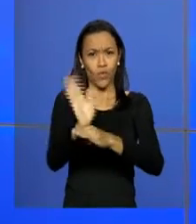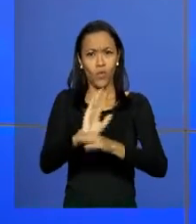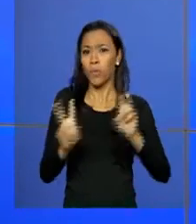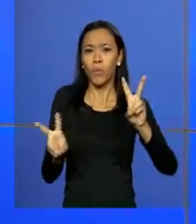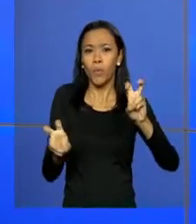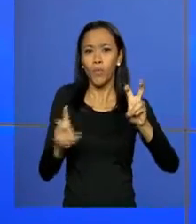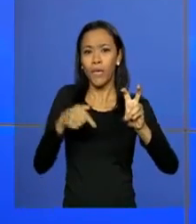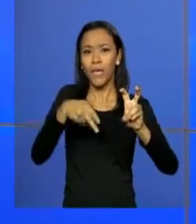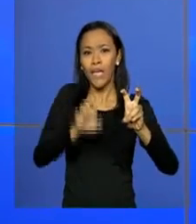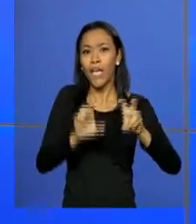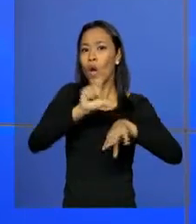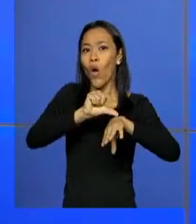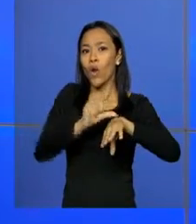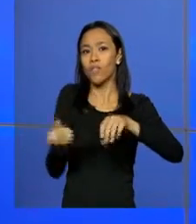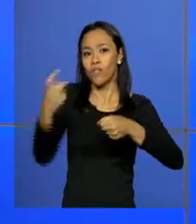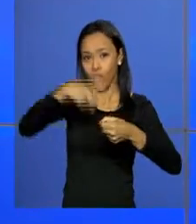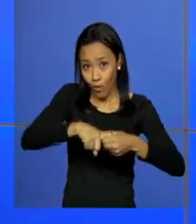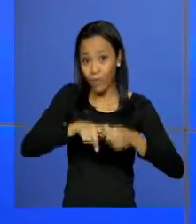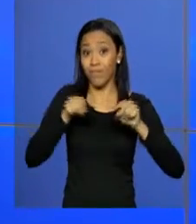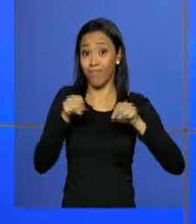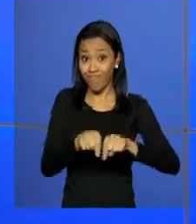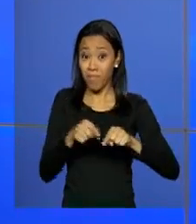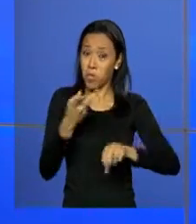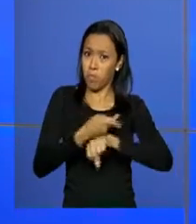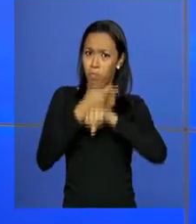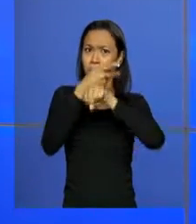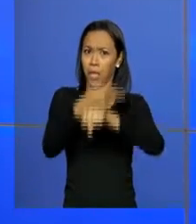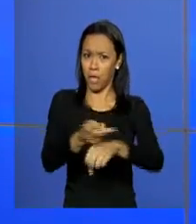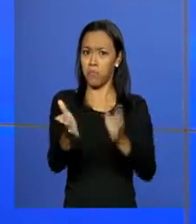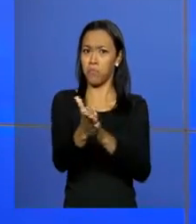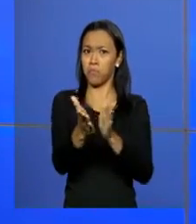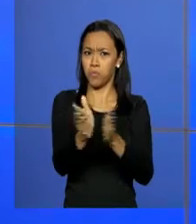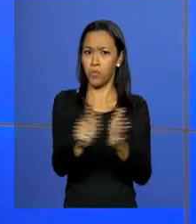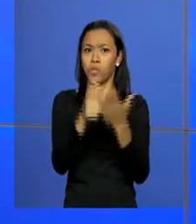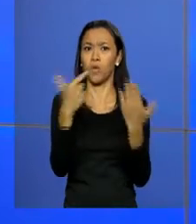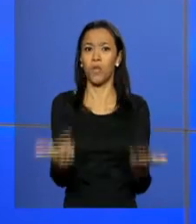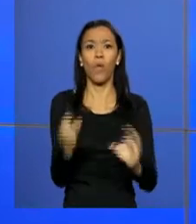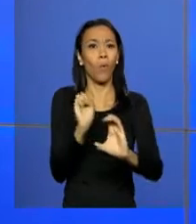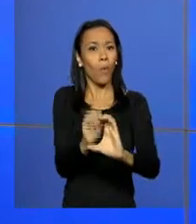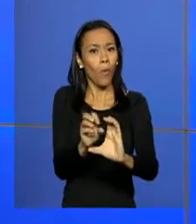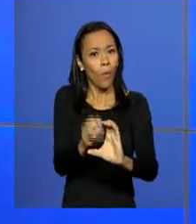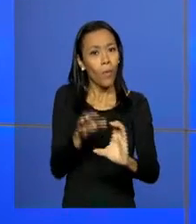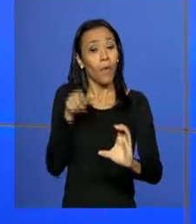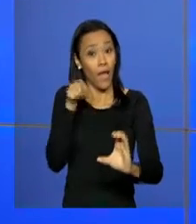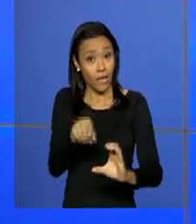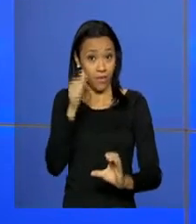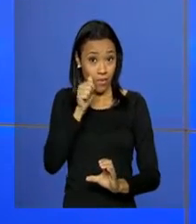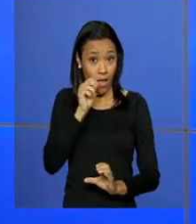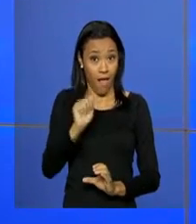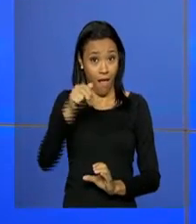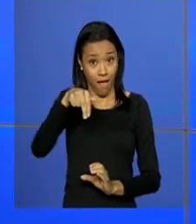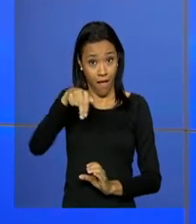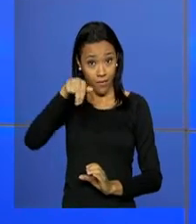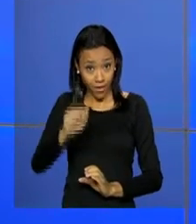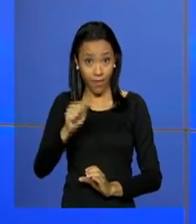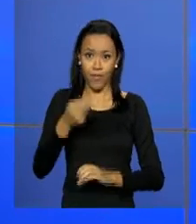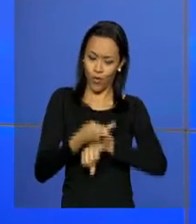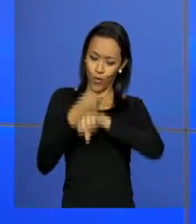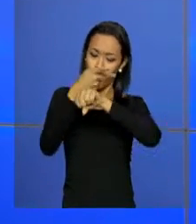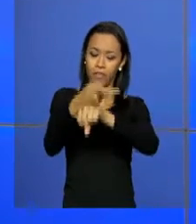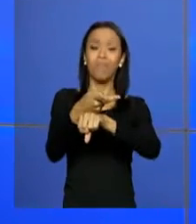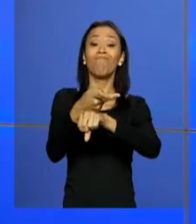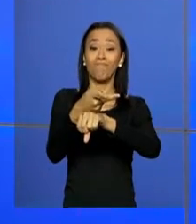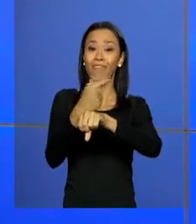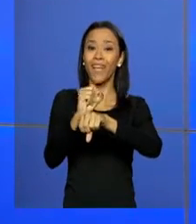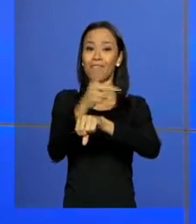Volta, ao prêmio recebido pelo jornal O Globo na última semana. Na ocasião, Muilaerte dedicou o troféu à presidenta Dilma